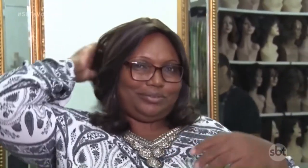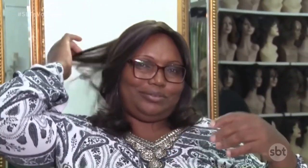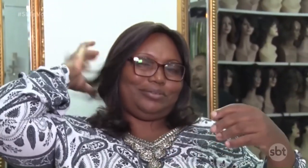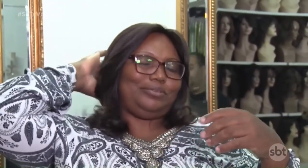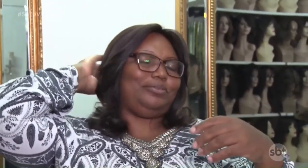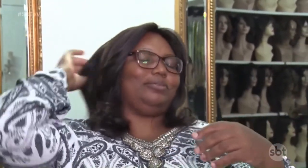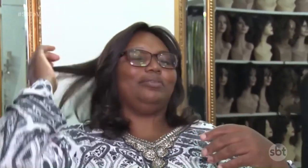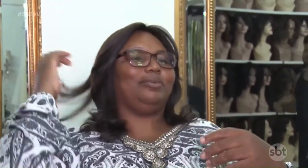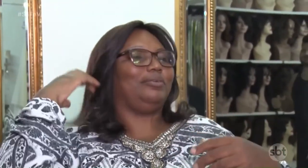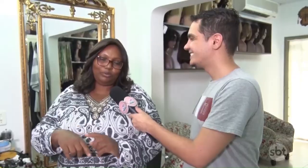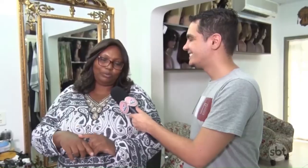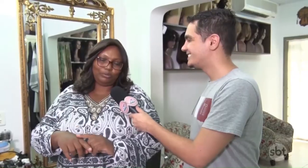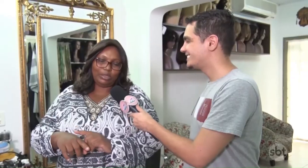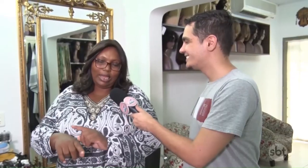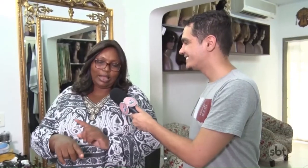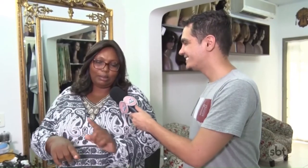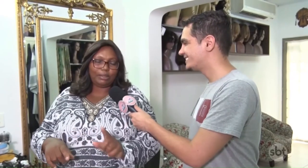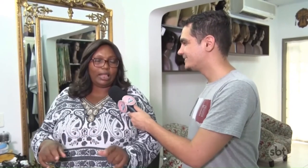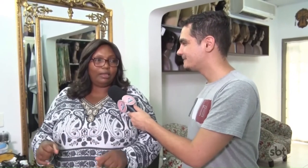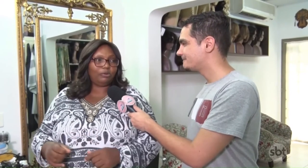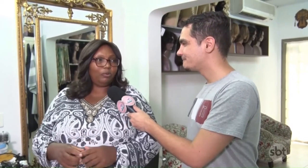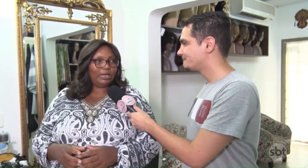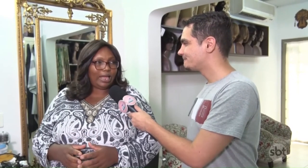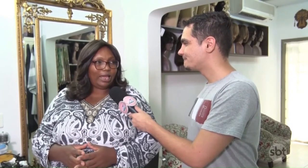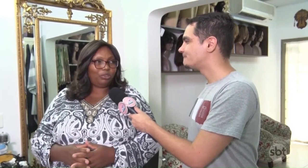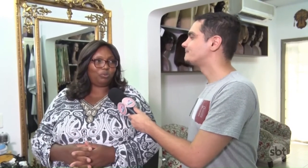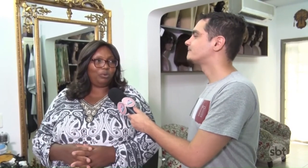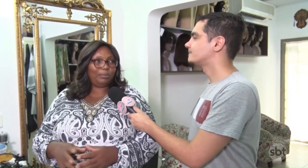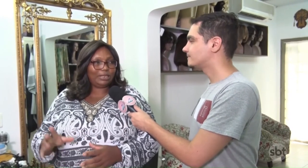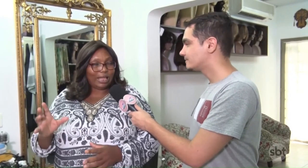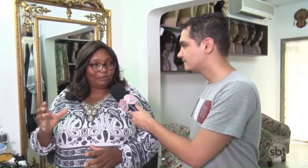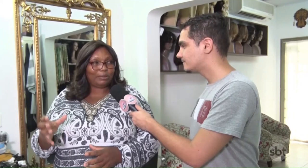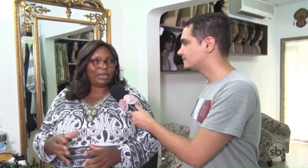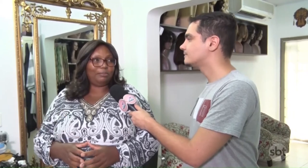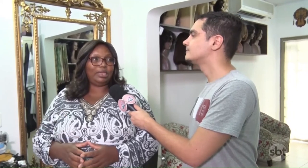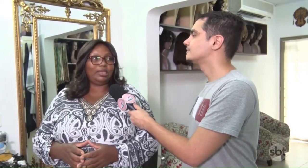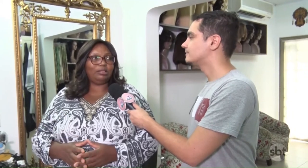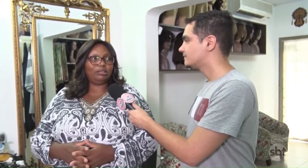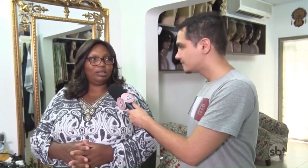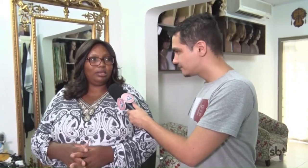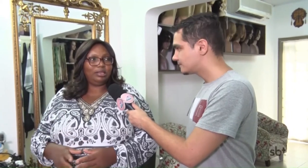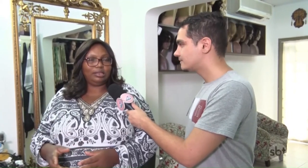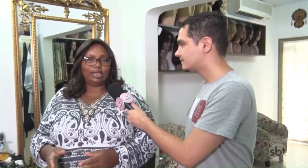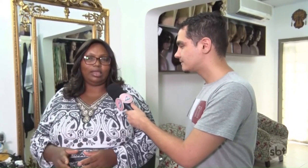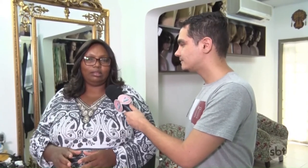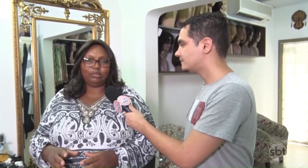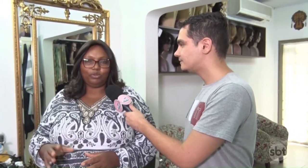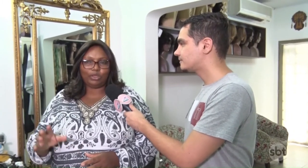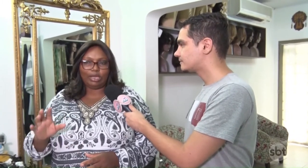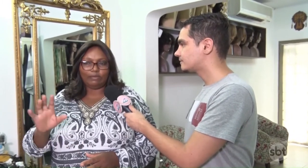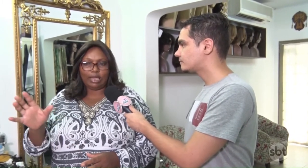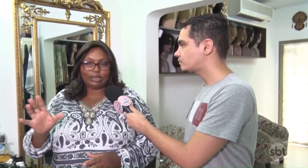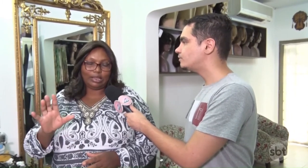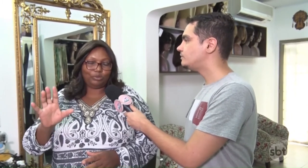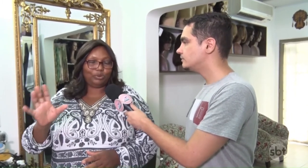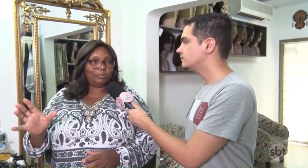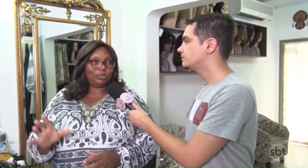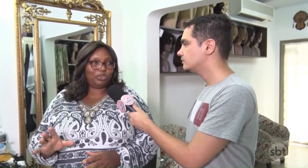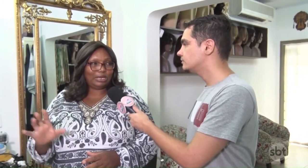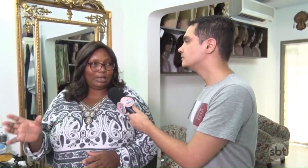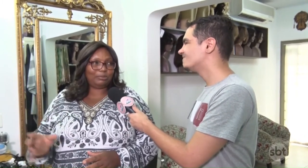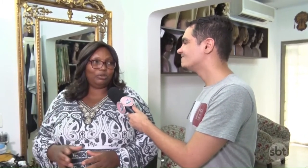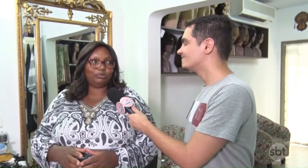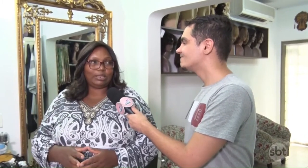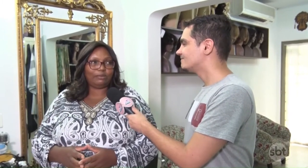Ficou mais bonito. Agora, as outras eu adaptava com elástico, apertava a minha cabeça, né? Às vezes eu chegava em casa até